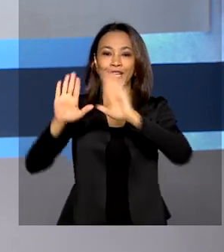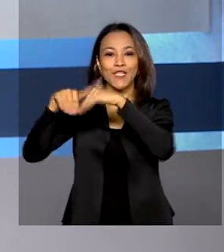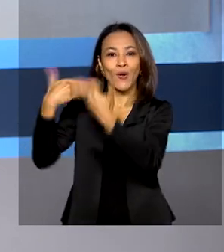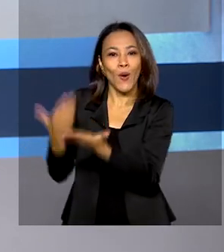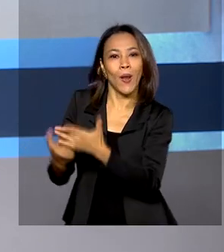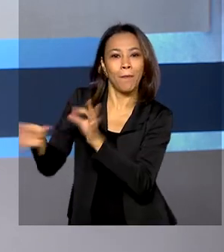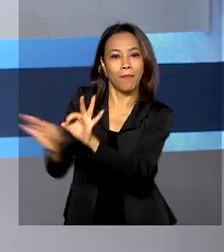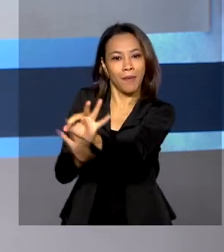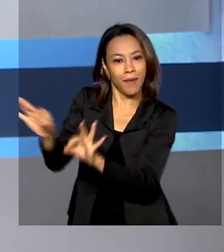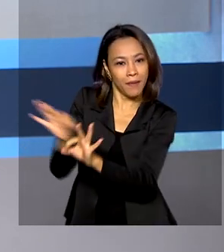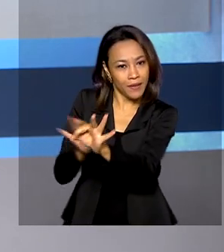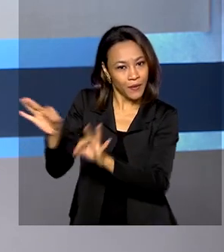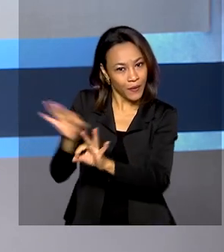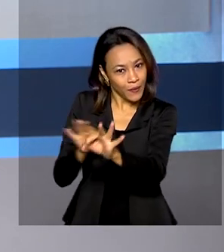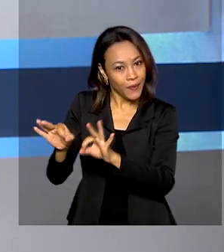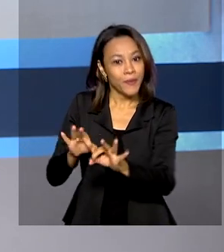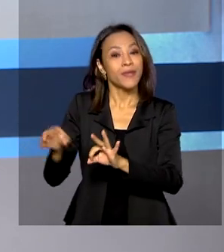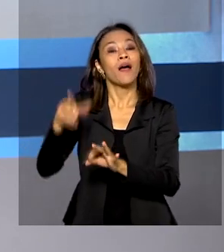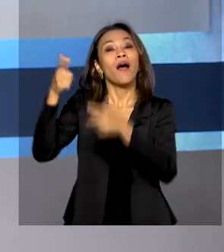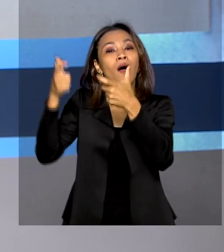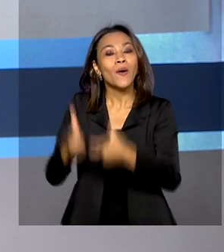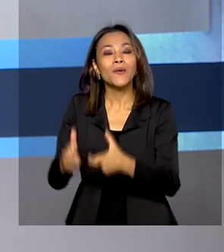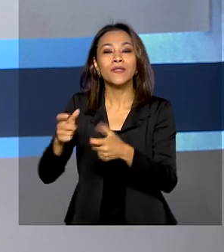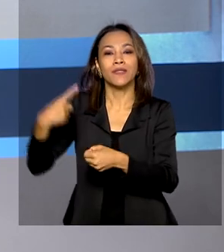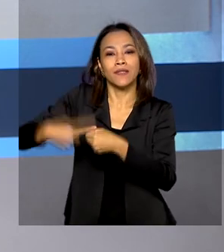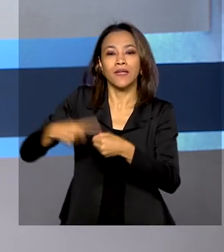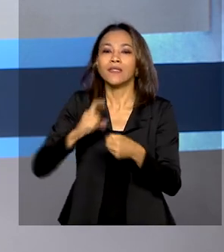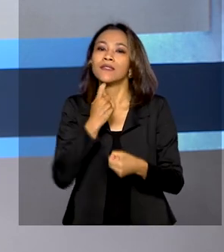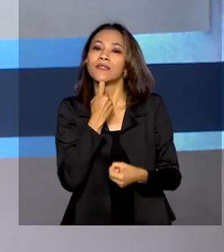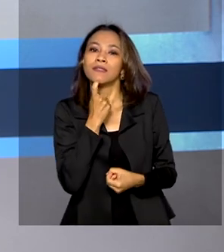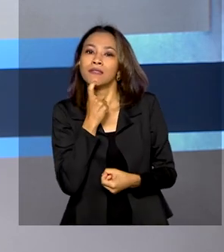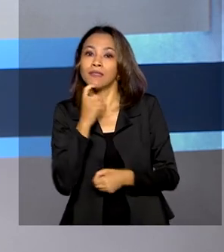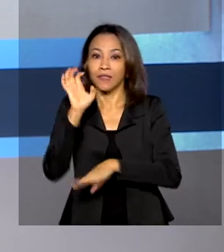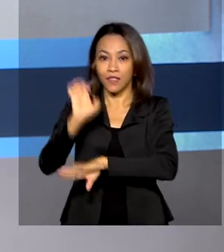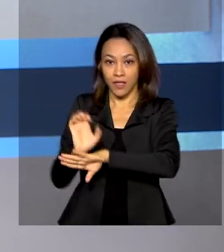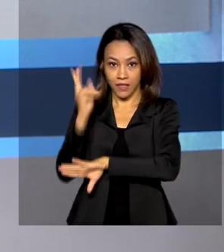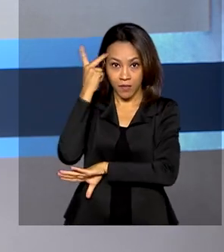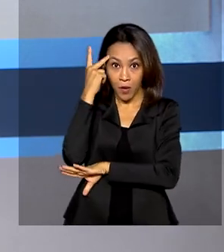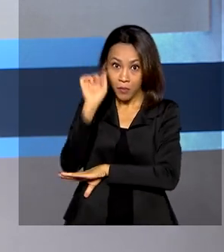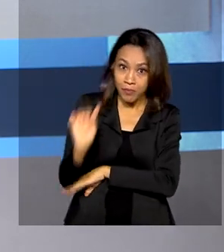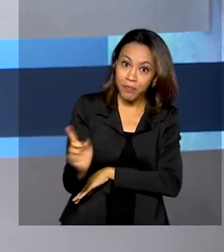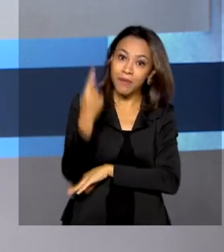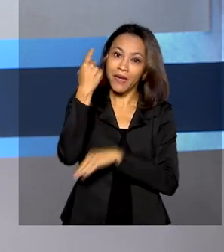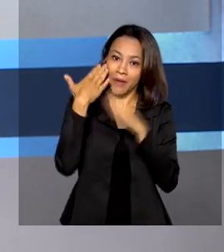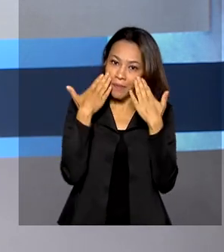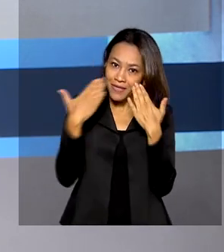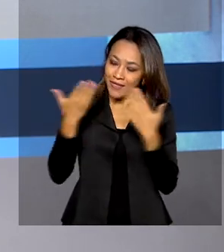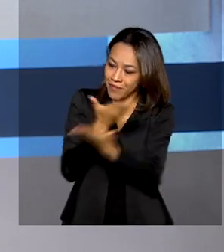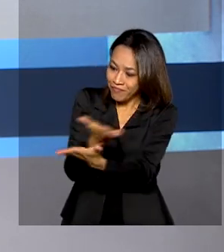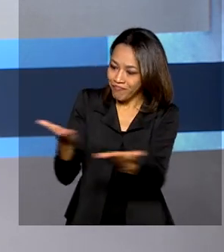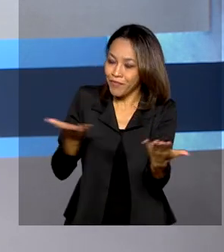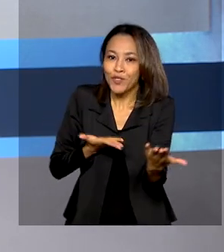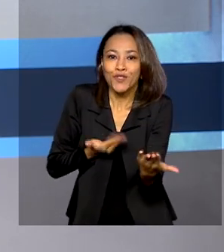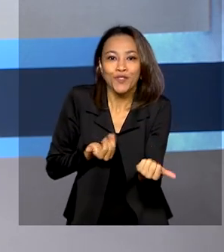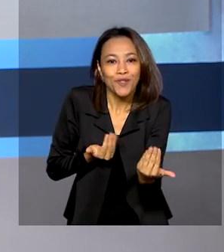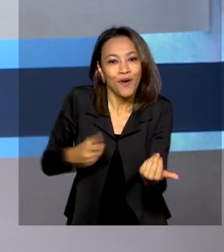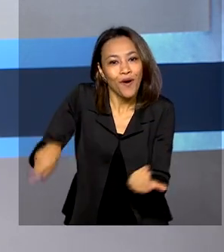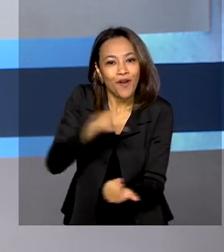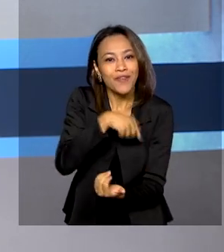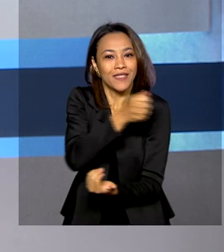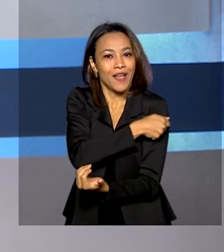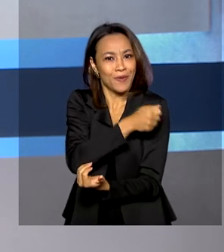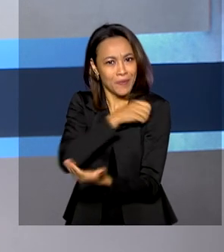Preparatória de Cadetes do Exército, em Campinas, São Paulo. Foi a primeira apresentação oficial dos jovens alunos da instituição